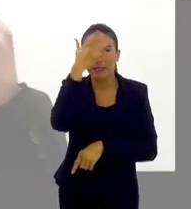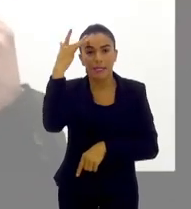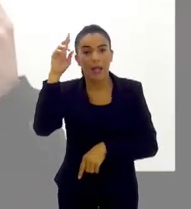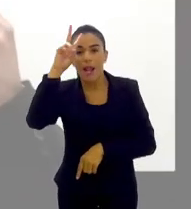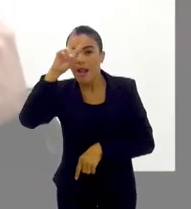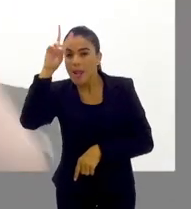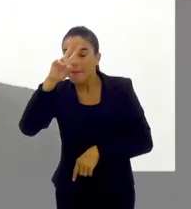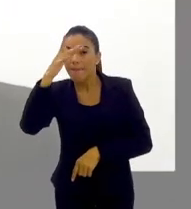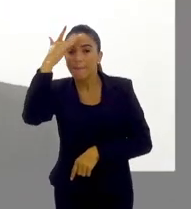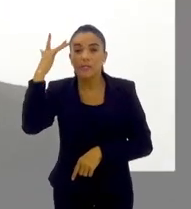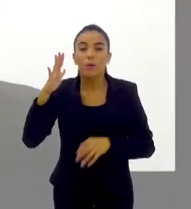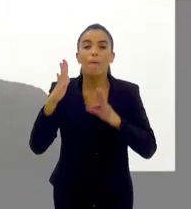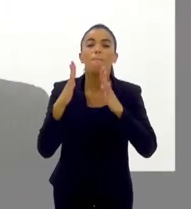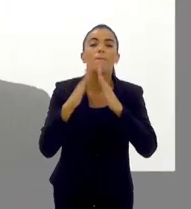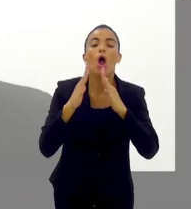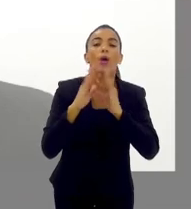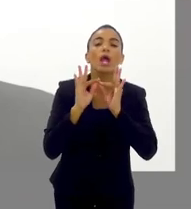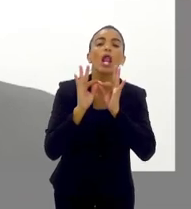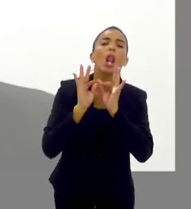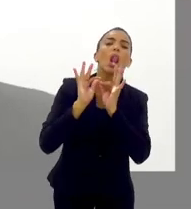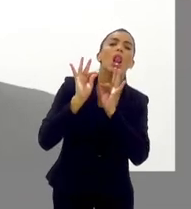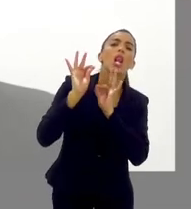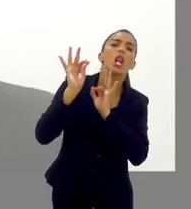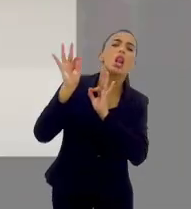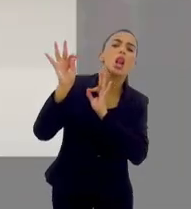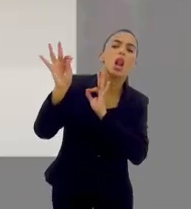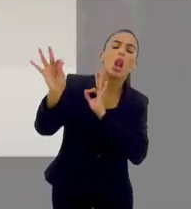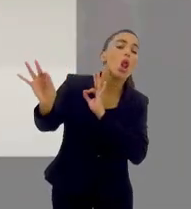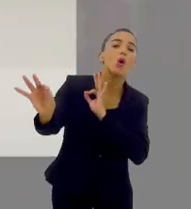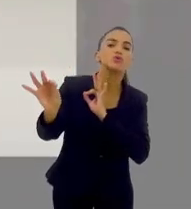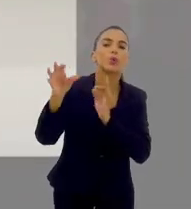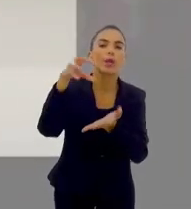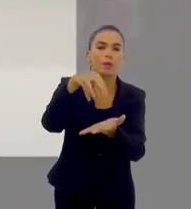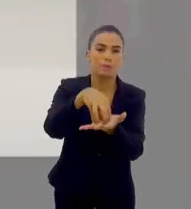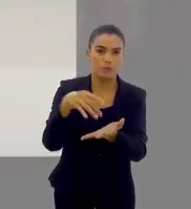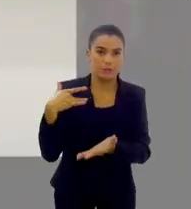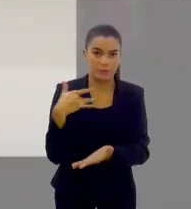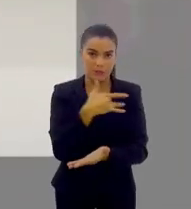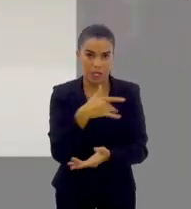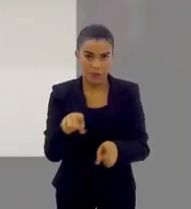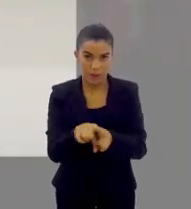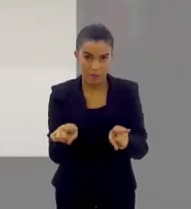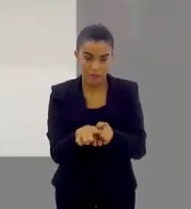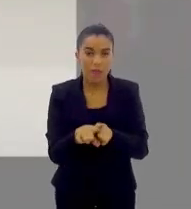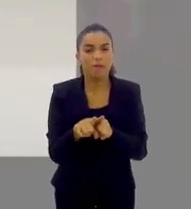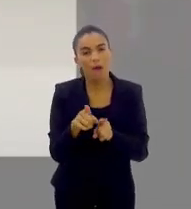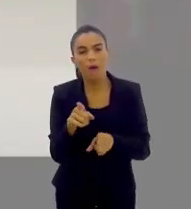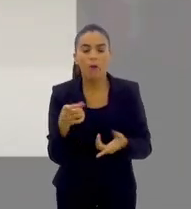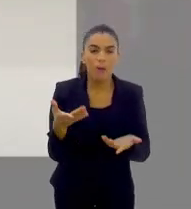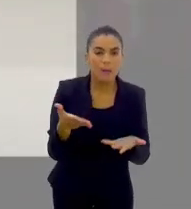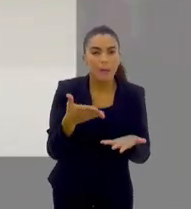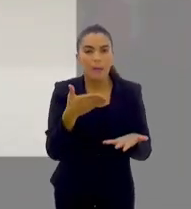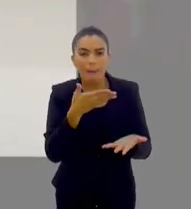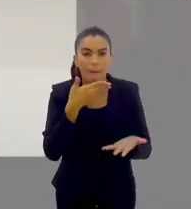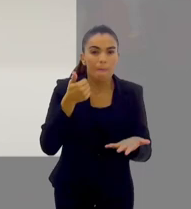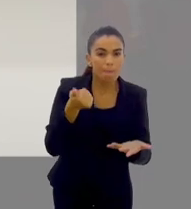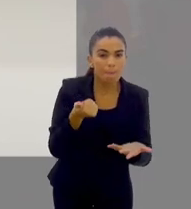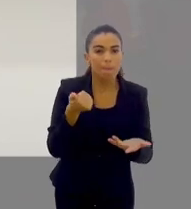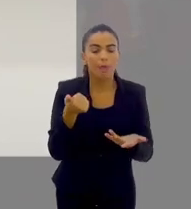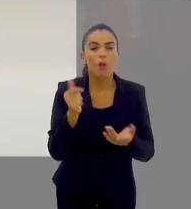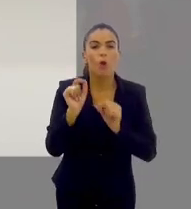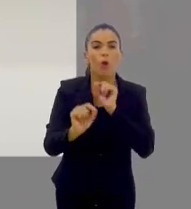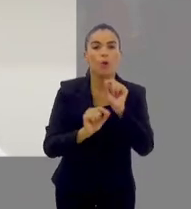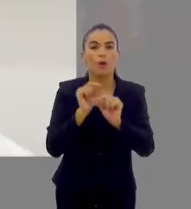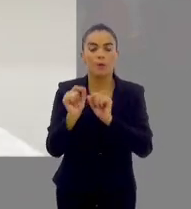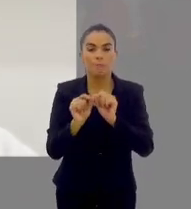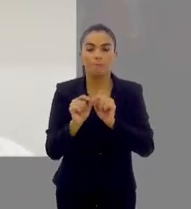a gente tem que lembrar, pessoas que moram longe, né, do serviço de saúde, então, às vezes, é importante deixar o internado, já que ele mora longe do